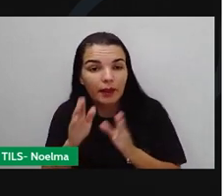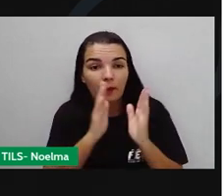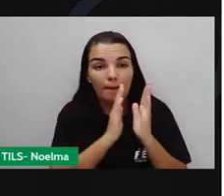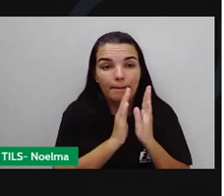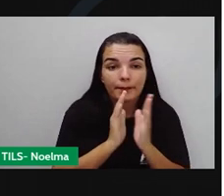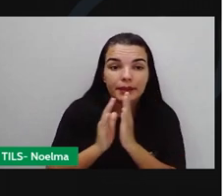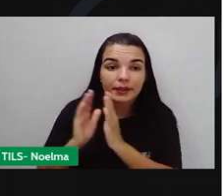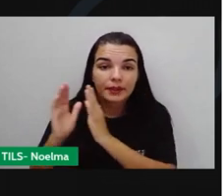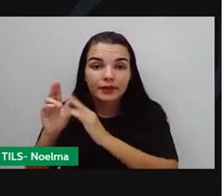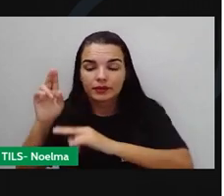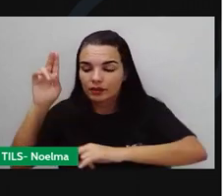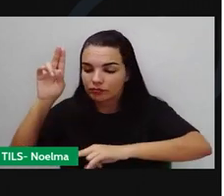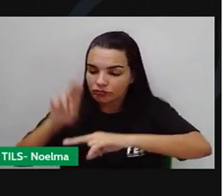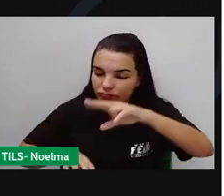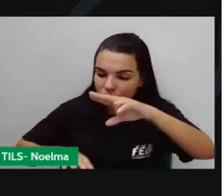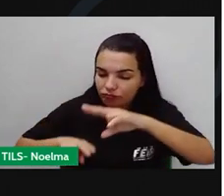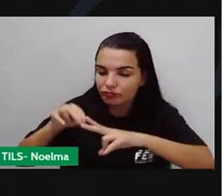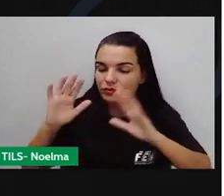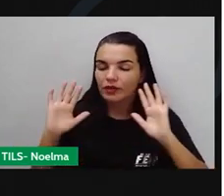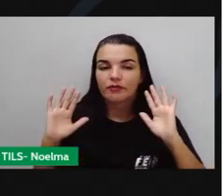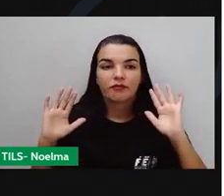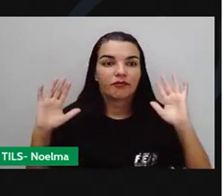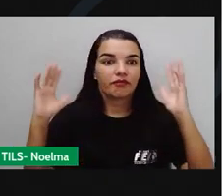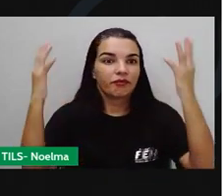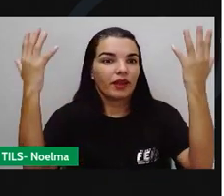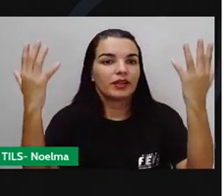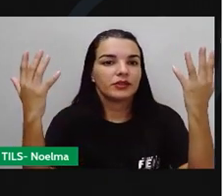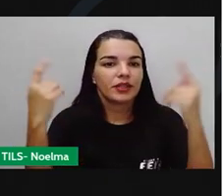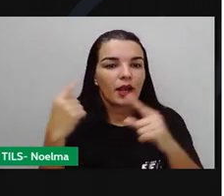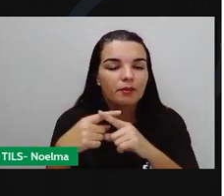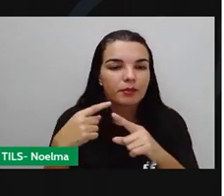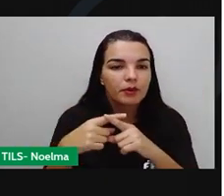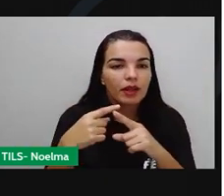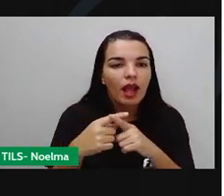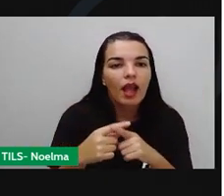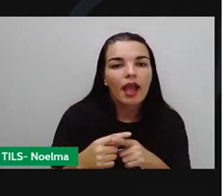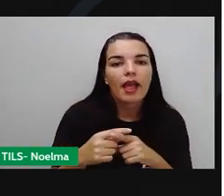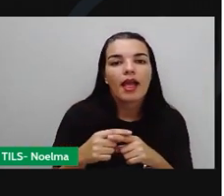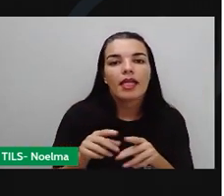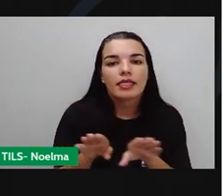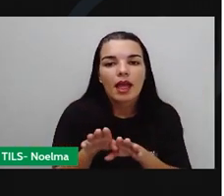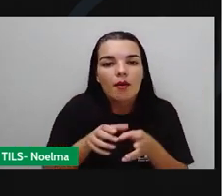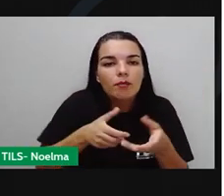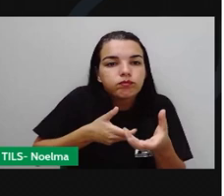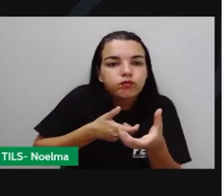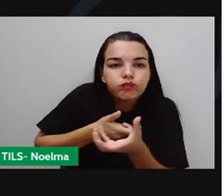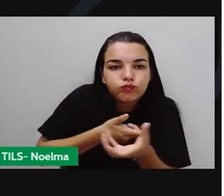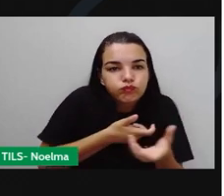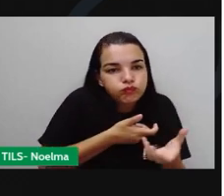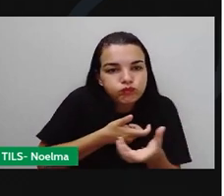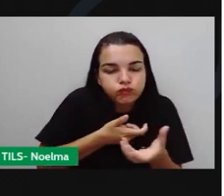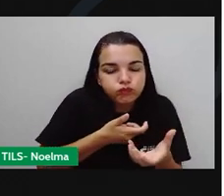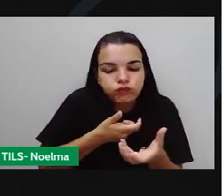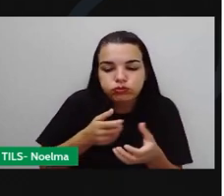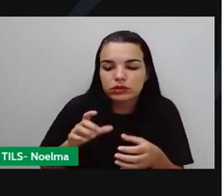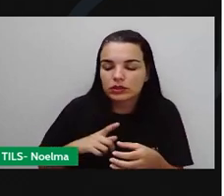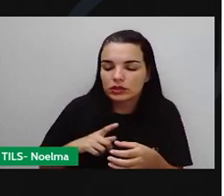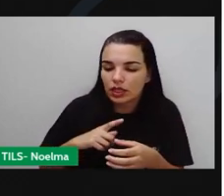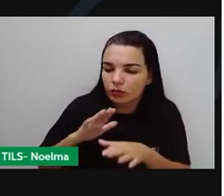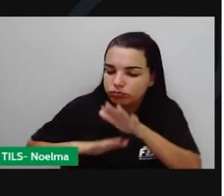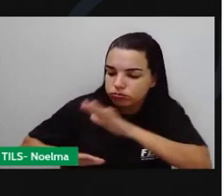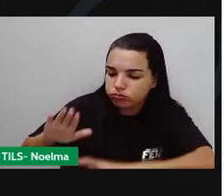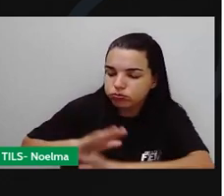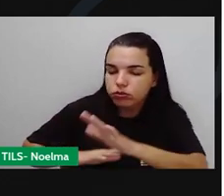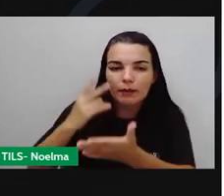em que o corpo de bombeiros dobra a sua atenção voltada para estes dois problemas. E agora em junho é São